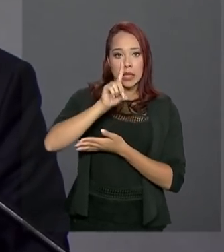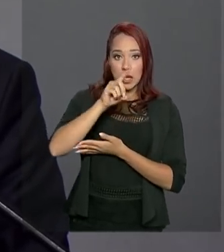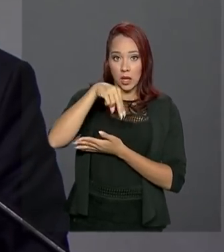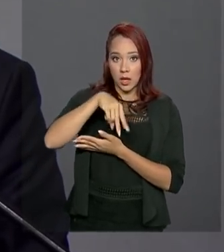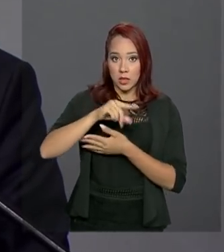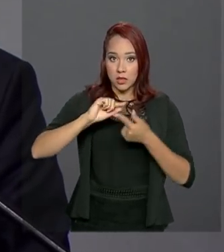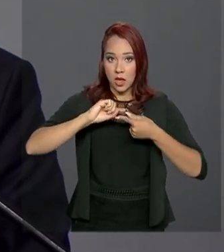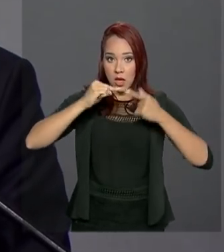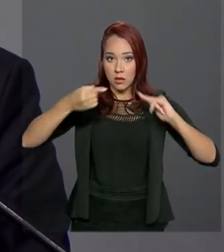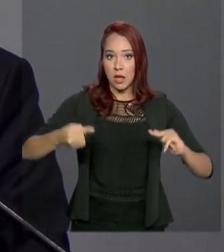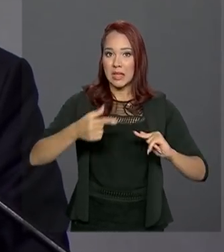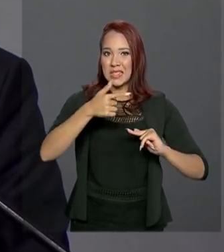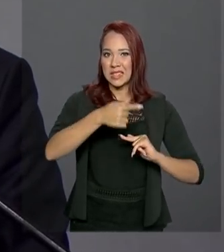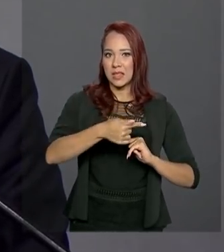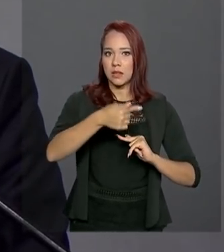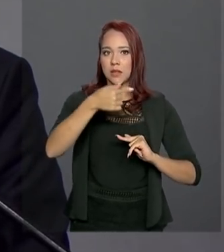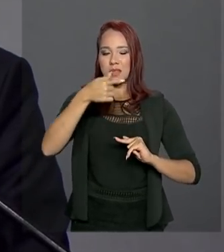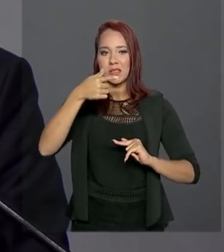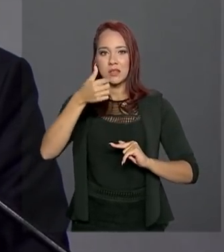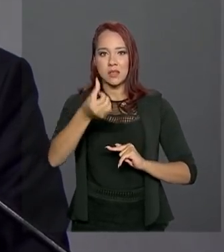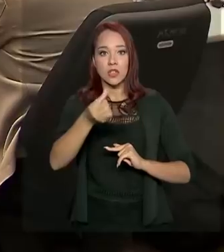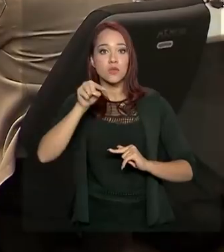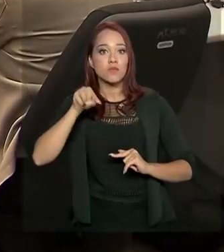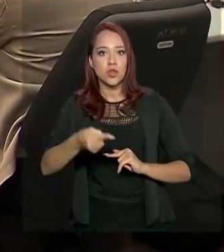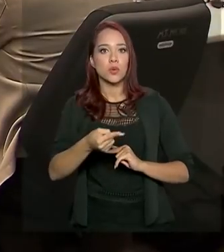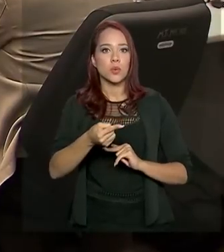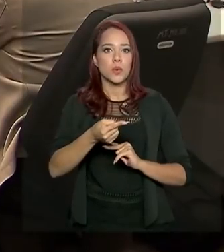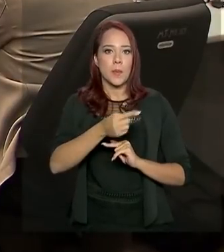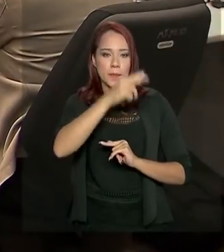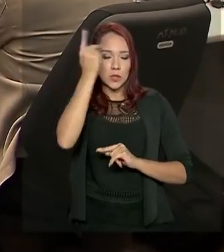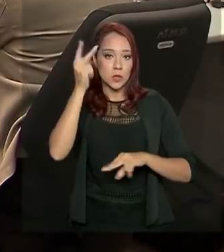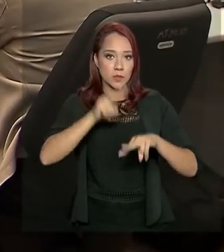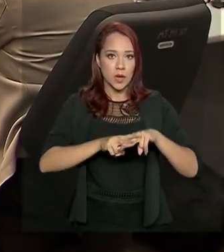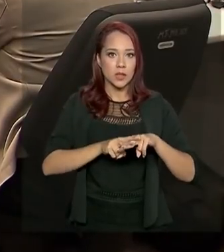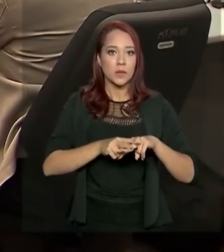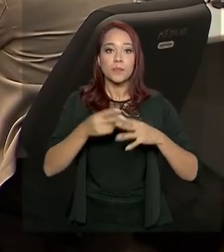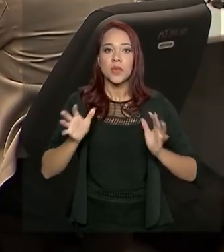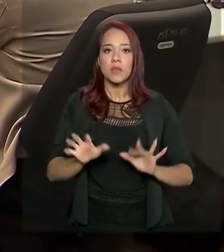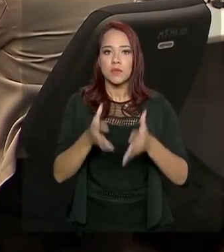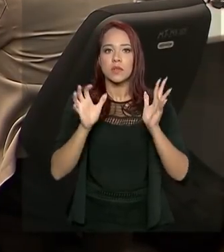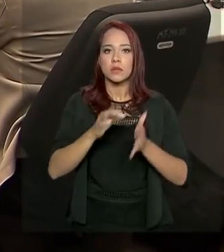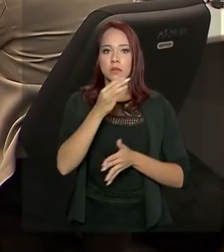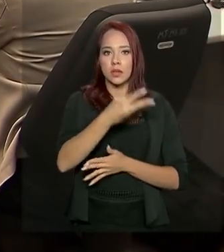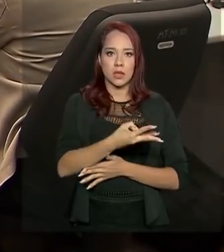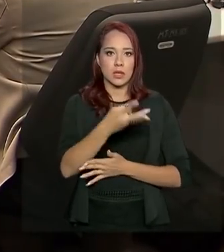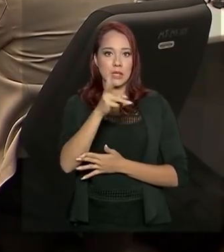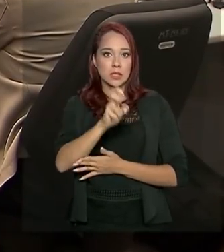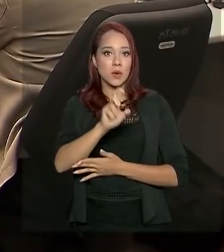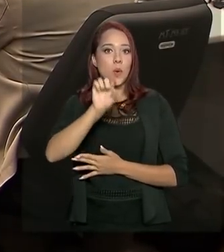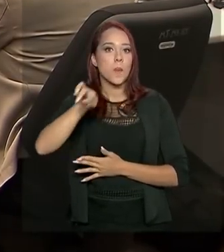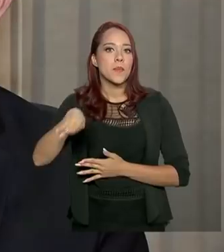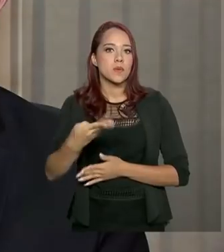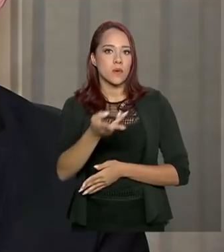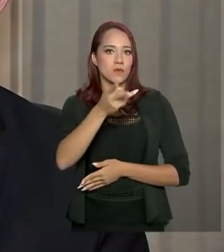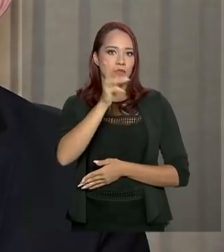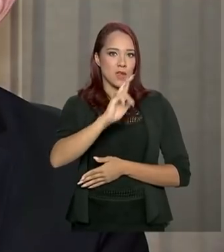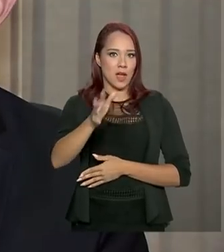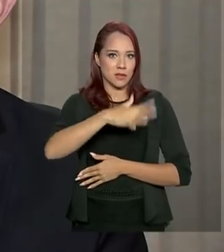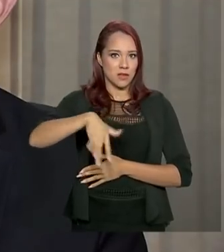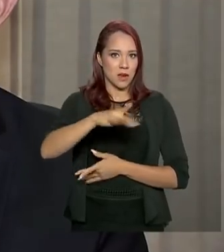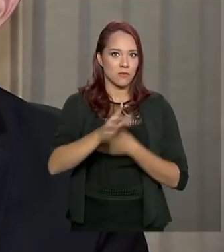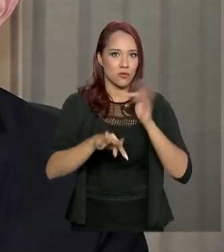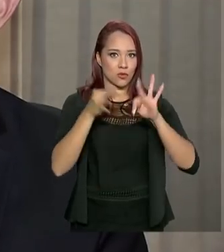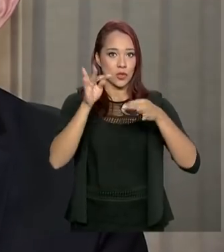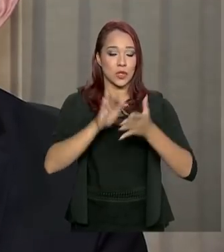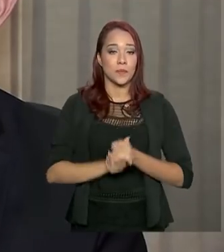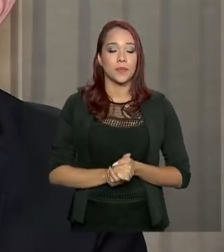67 mil condenados em 2019 e investidos 35 milhões de reais no setor. Em um ano